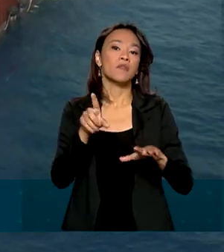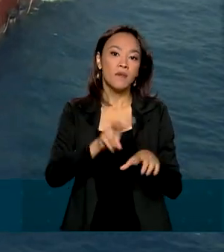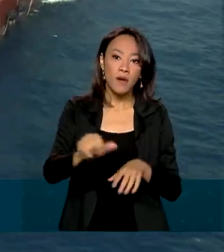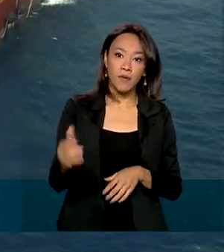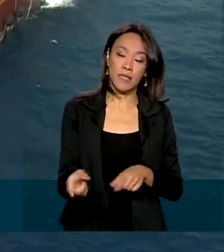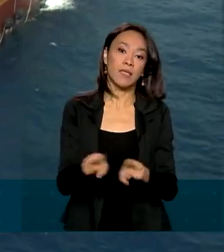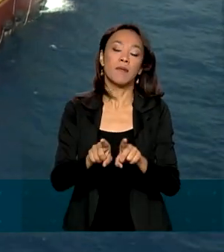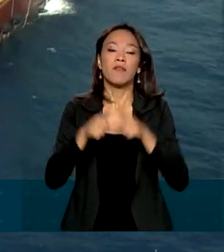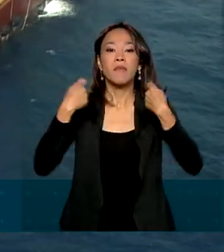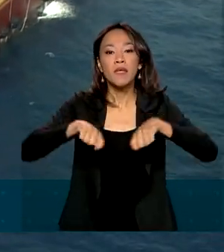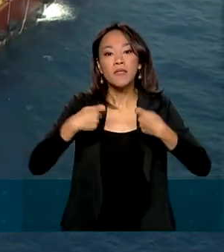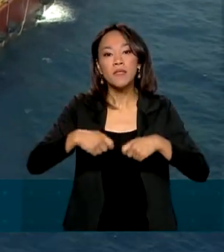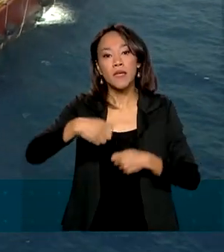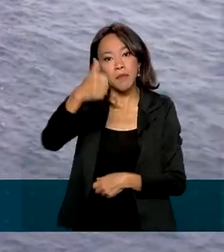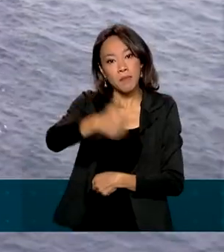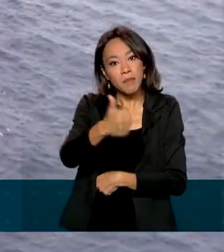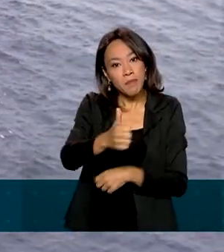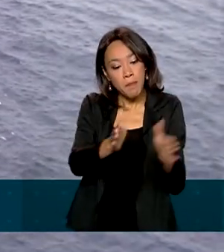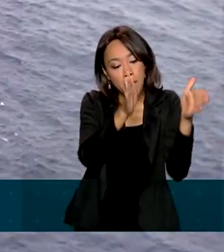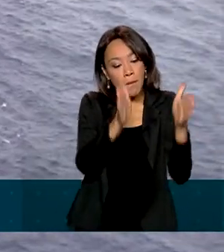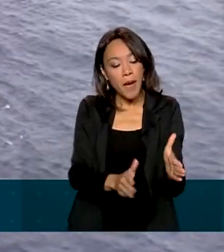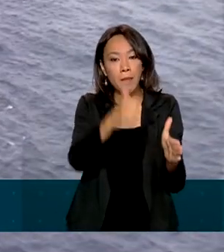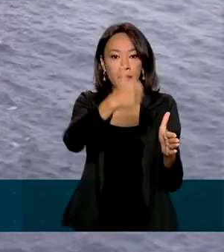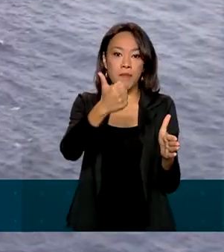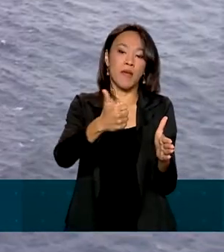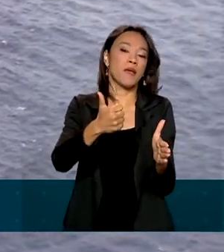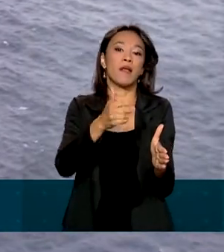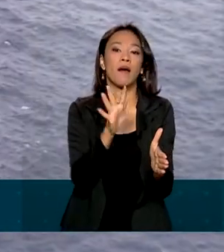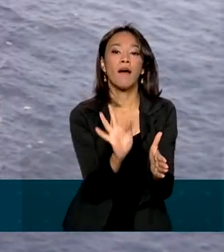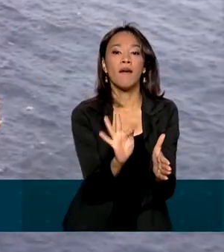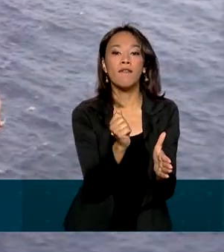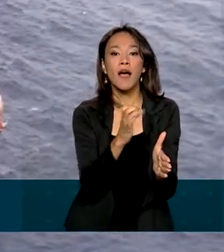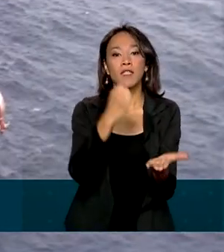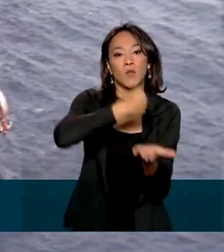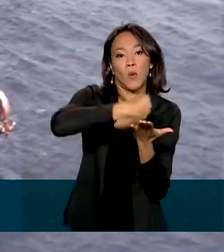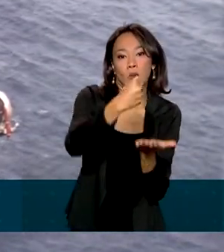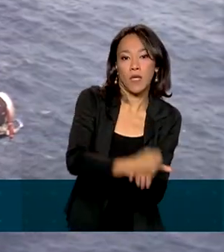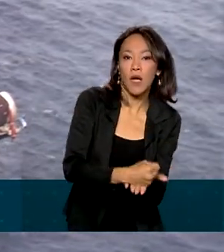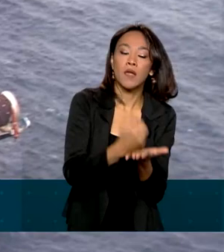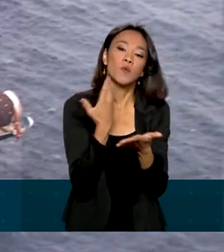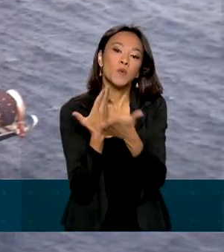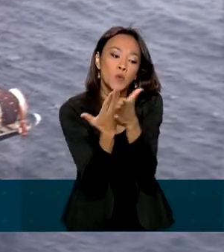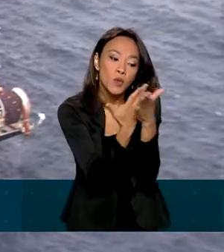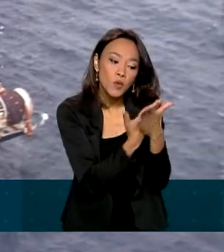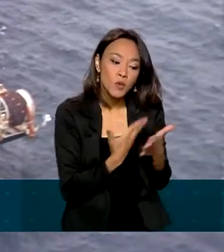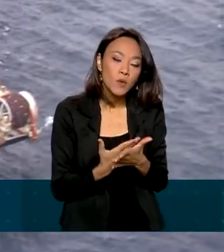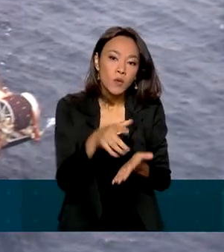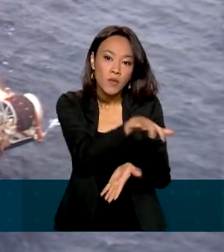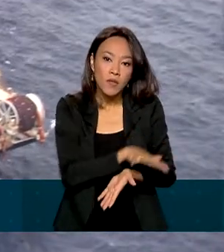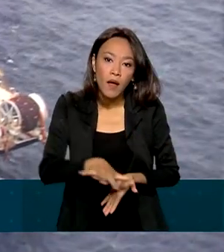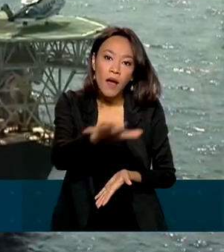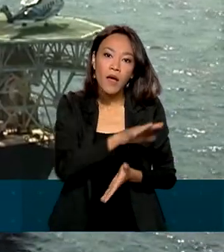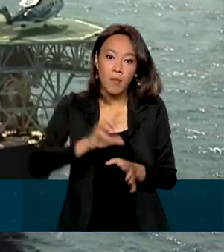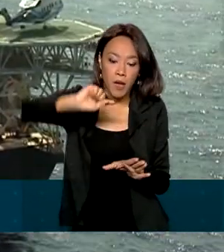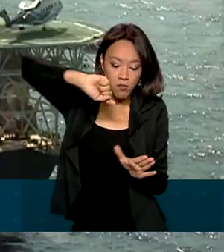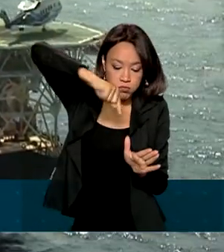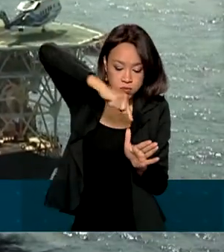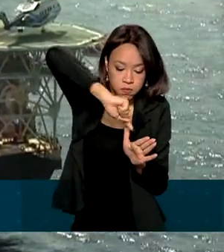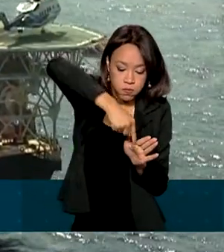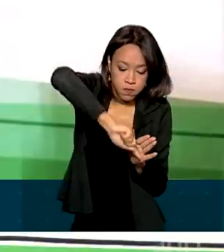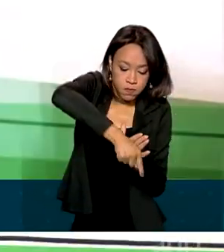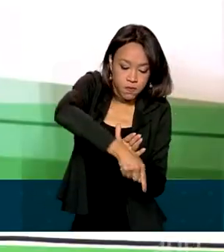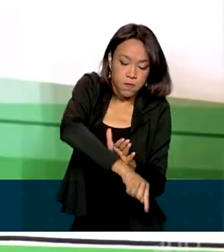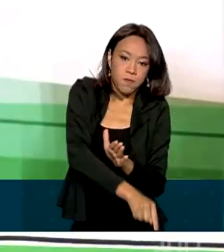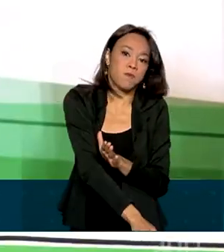precisar realizar na primeira fase do contrato estudos sísmicos e estruturais para perfuração de poços.